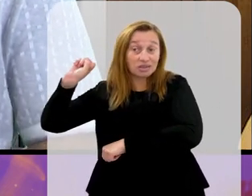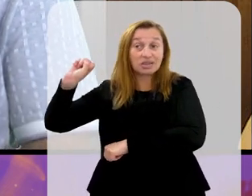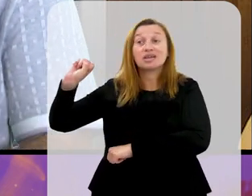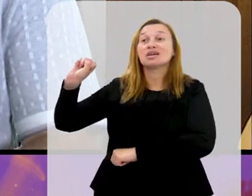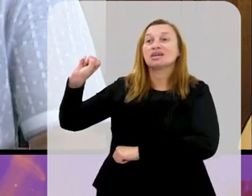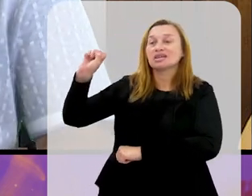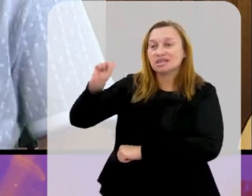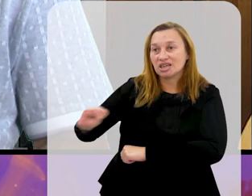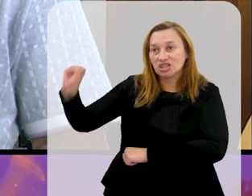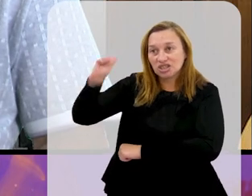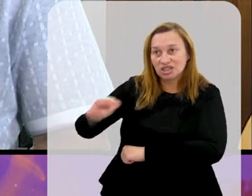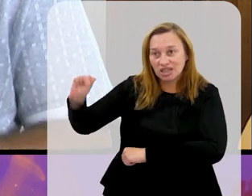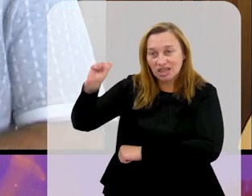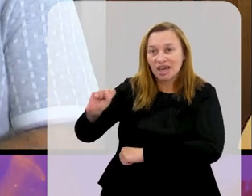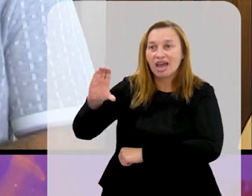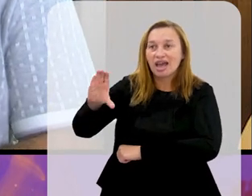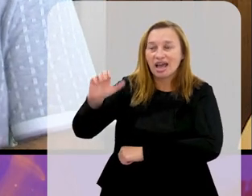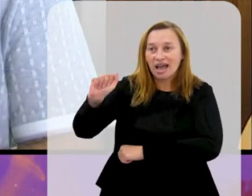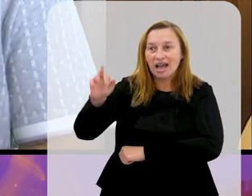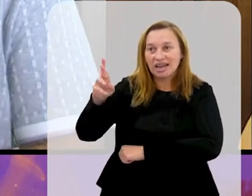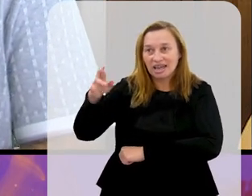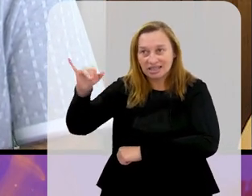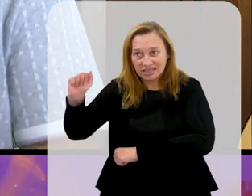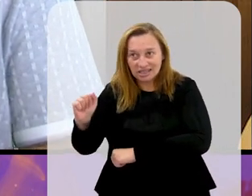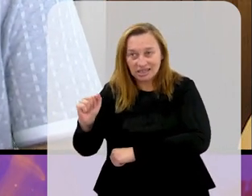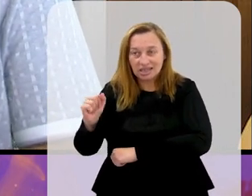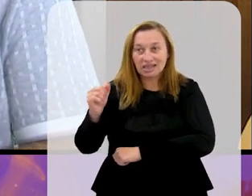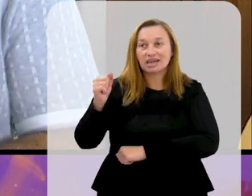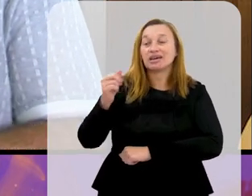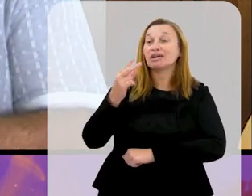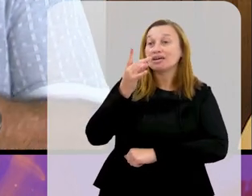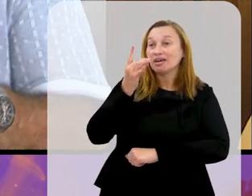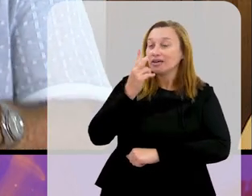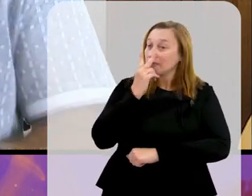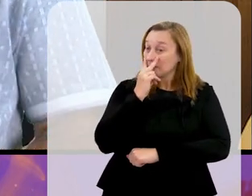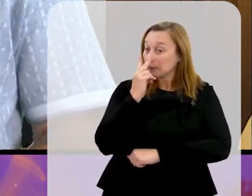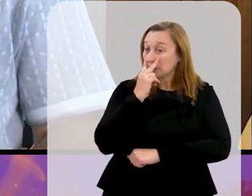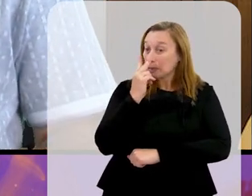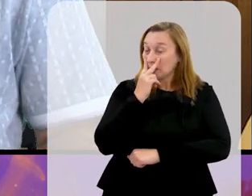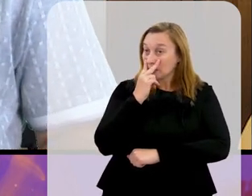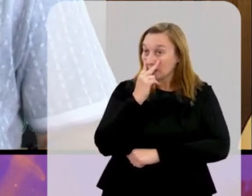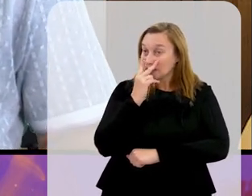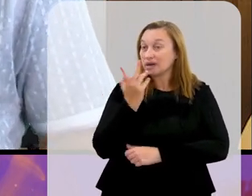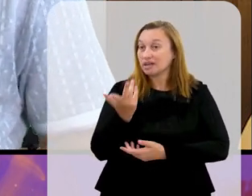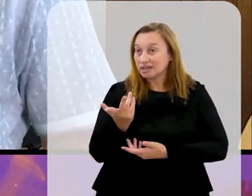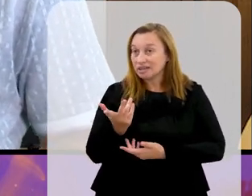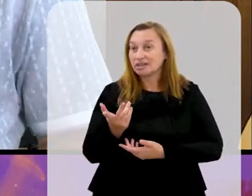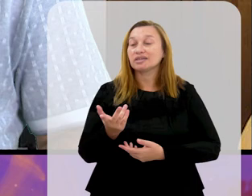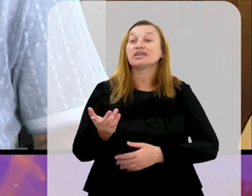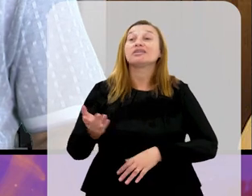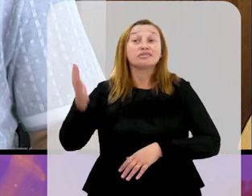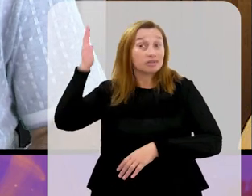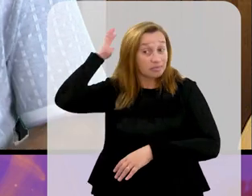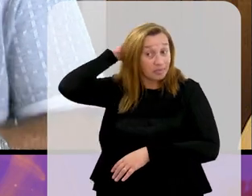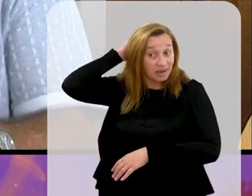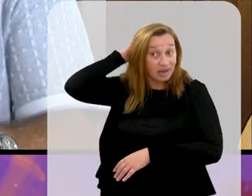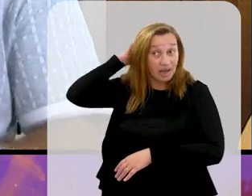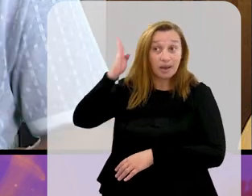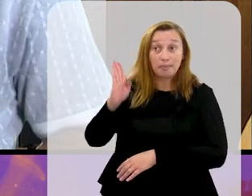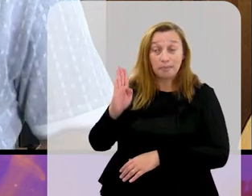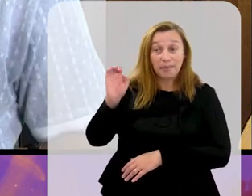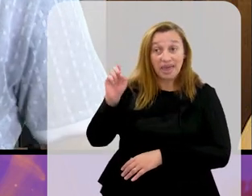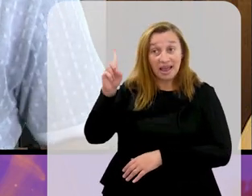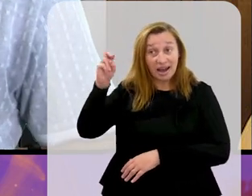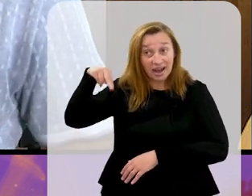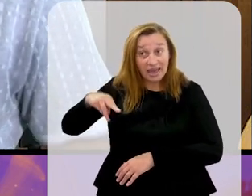fica na grande vitória, a capital do Espírito Santo, Belém, lá no norte, a capital do Pará. E